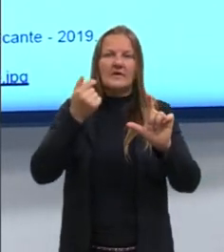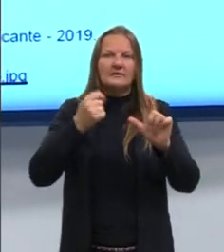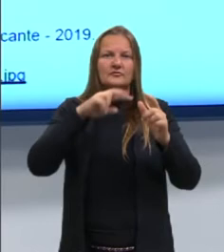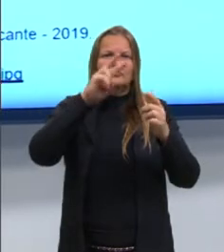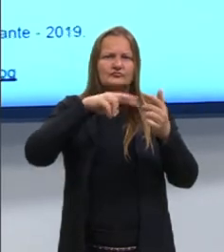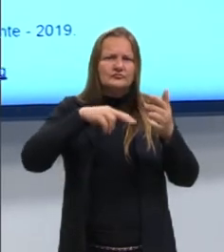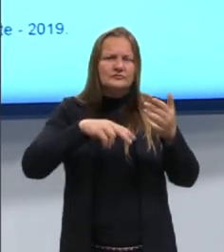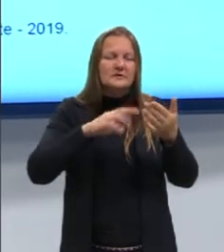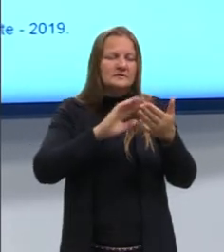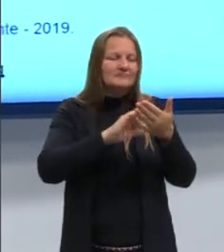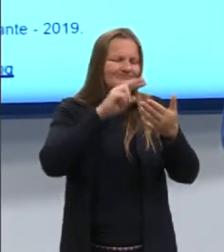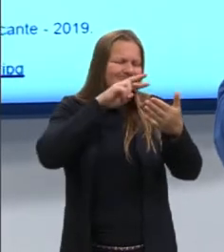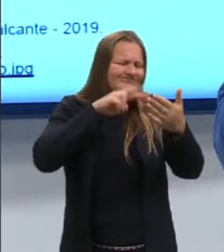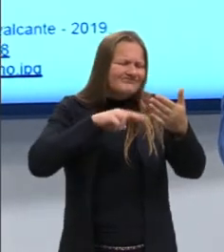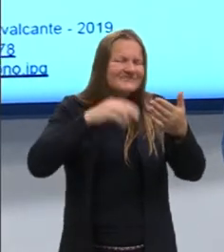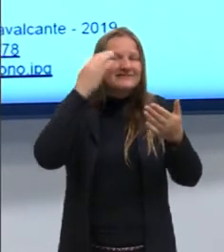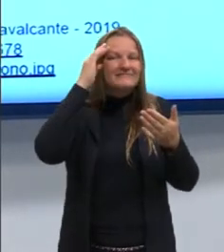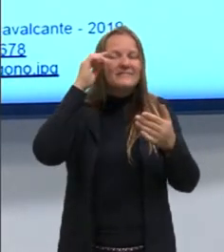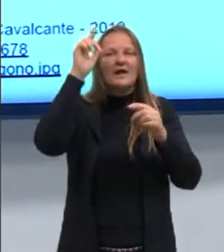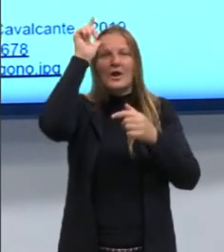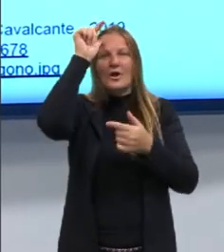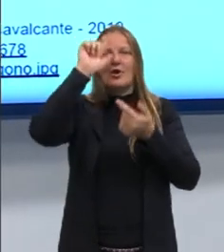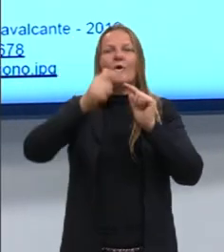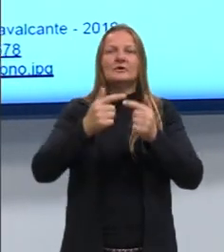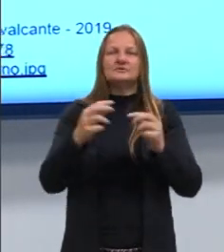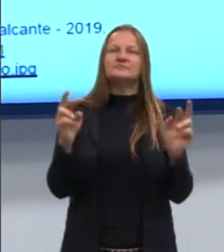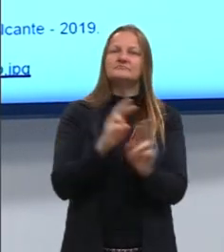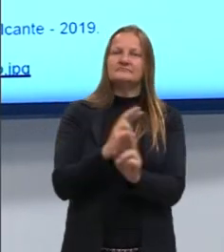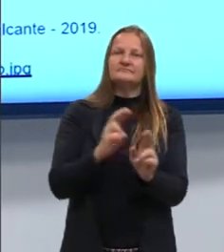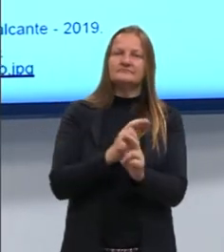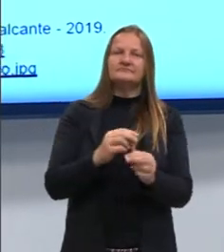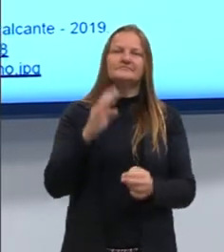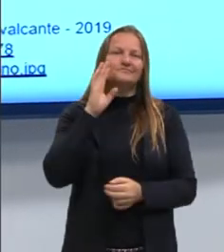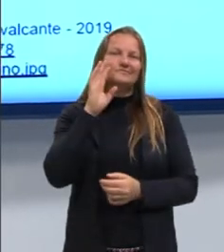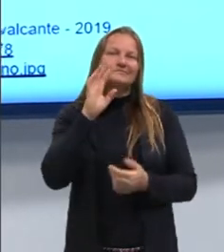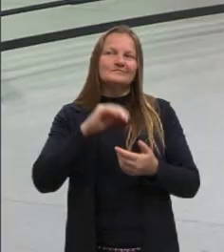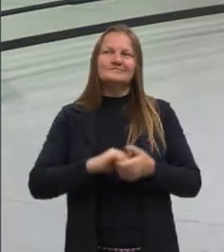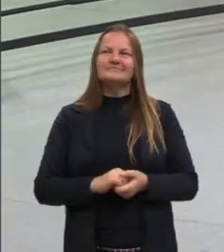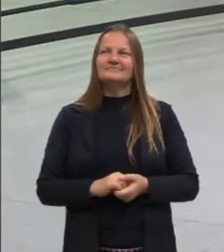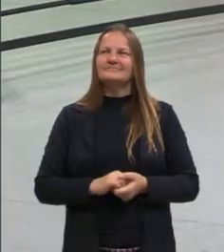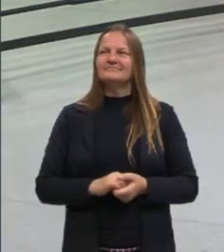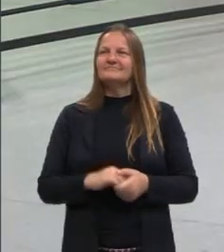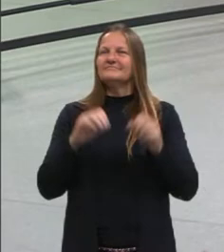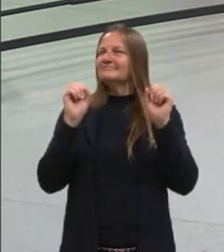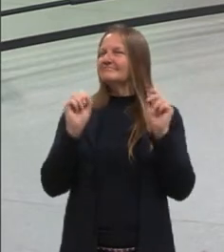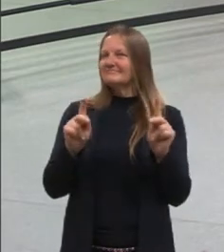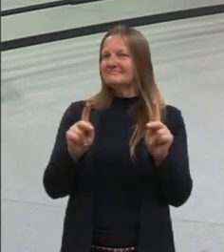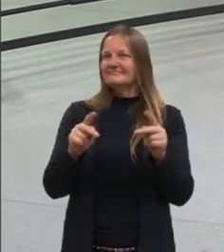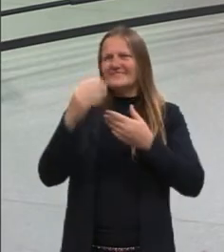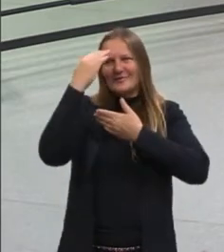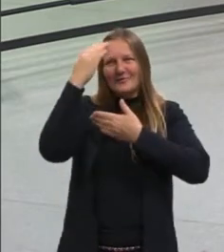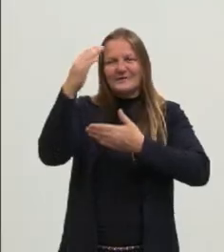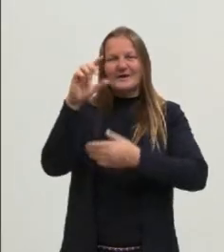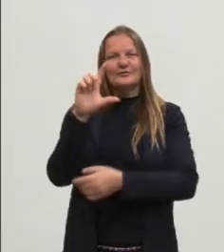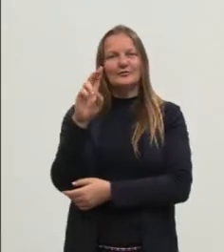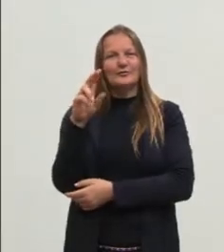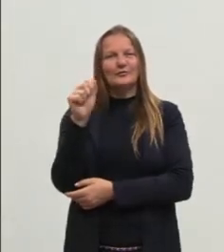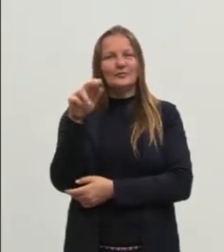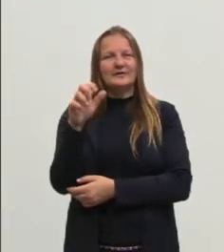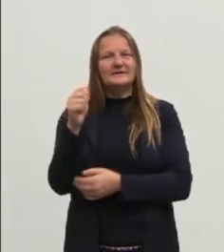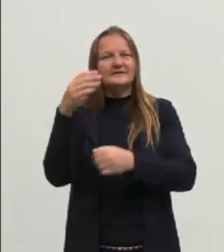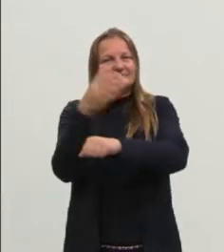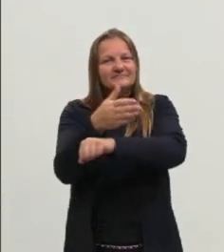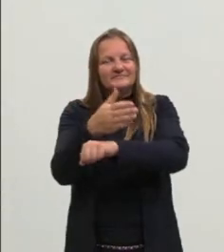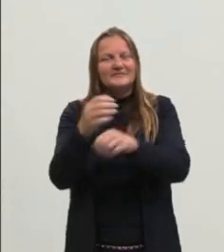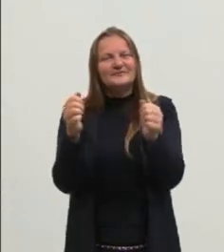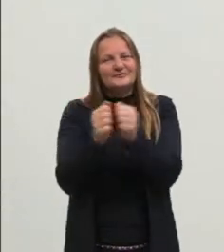e interpretar. E a lógica traz essa relação muito bacana. É isso aí, então, Fernanda. Agradeço, então, a participação